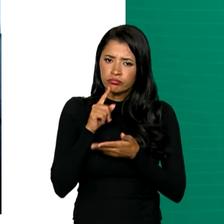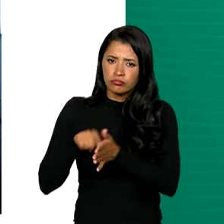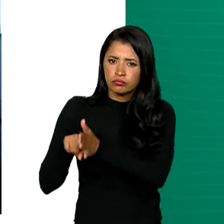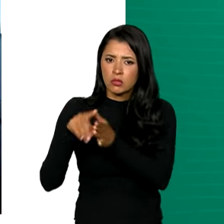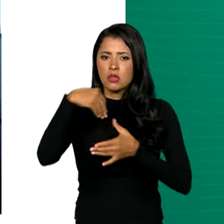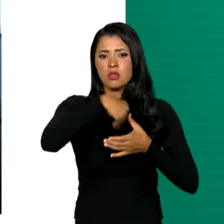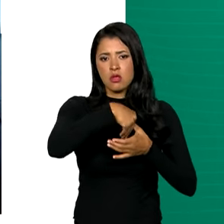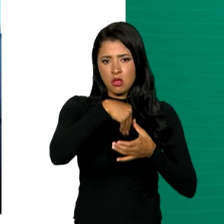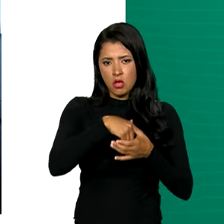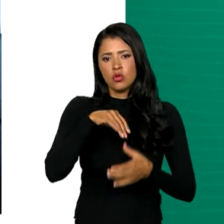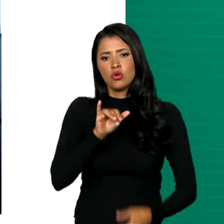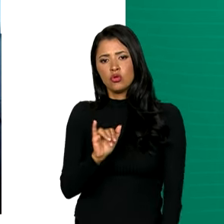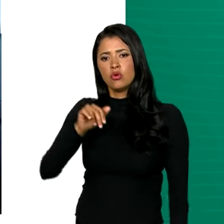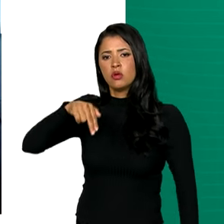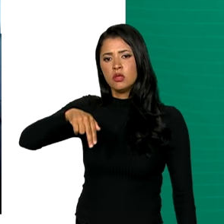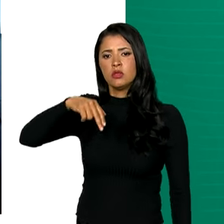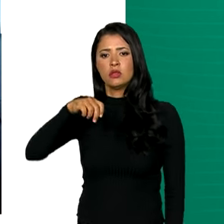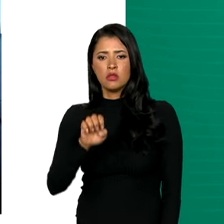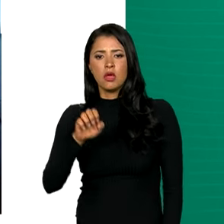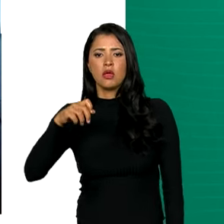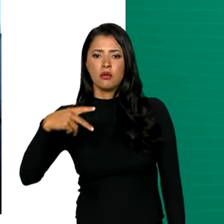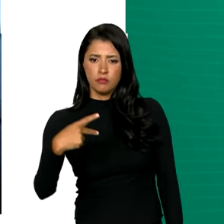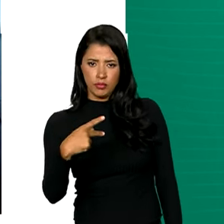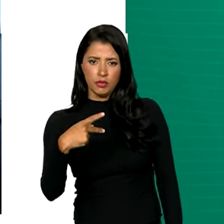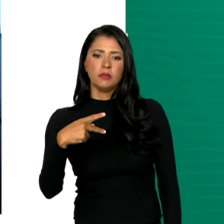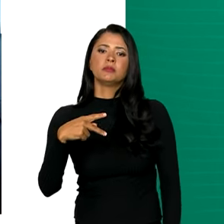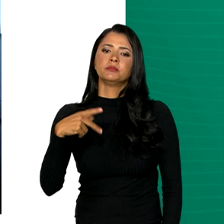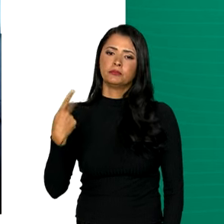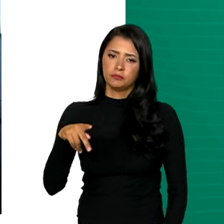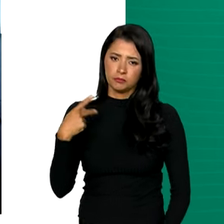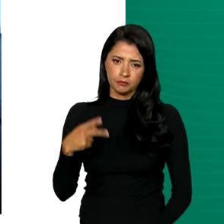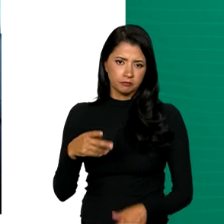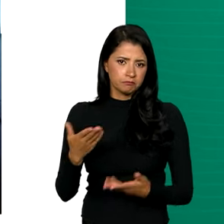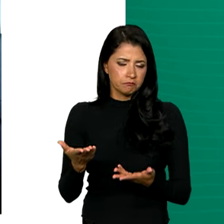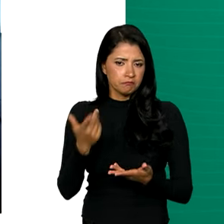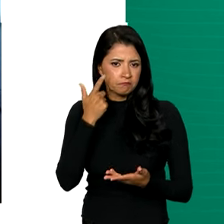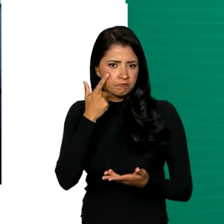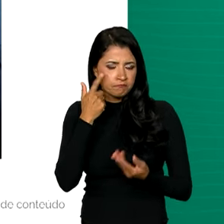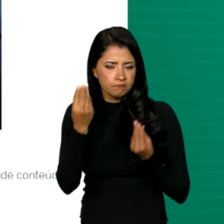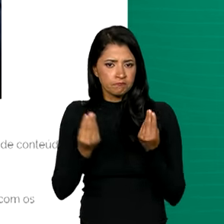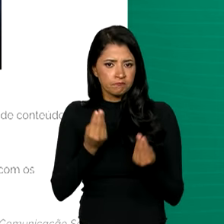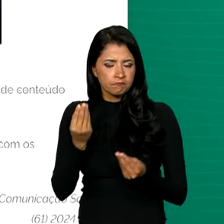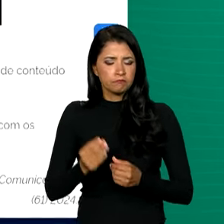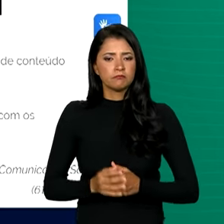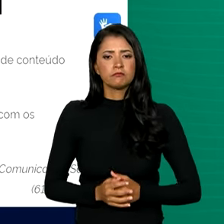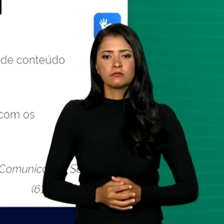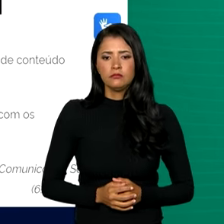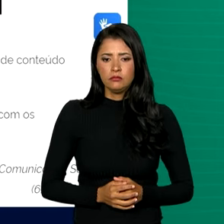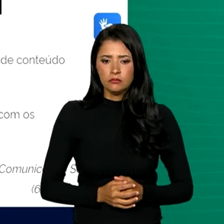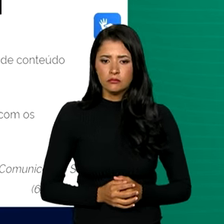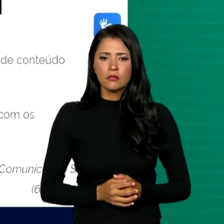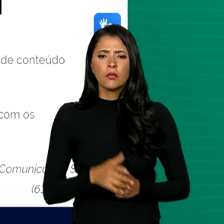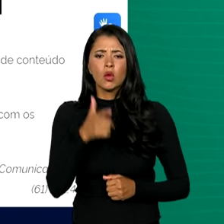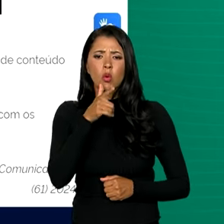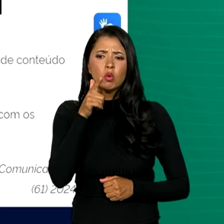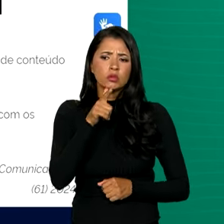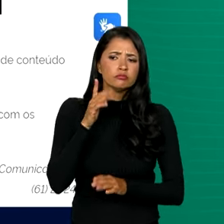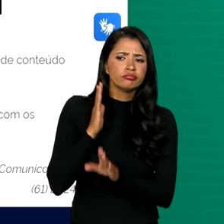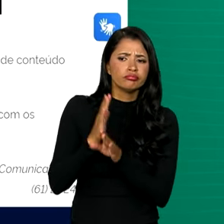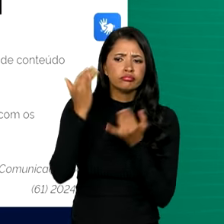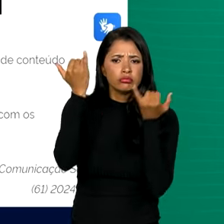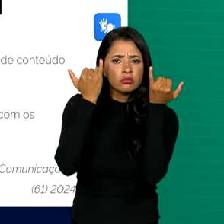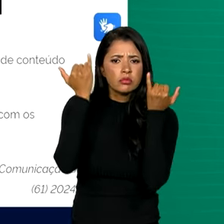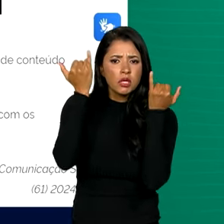do Instituto Nacional de Estudos e Pesquisas Educacionais, Anísio Teixeira, para obter mais